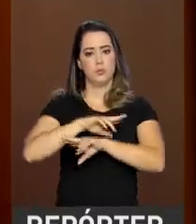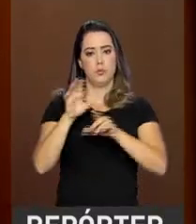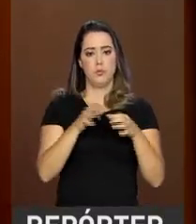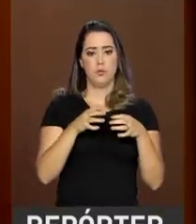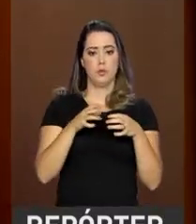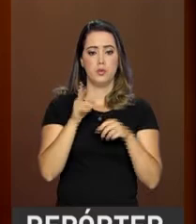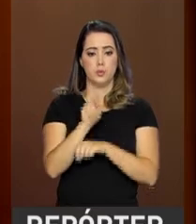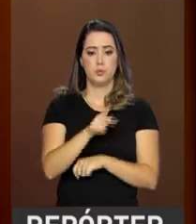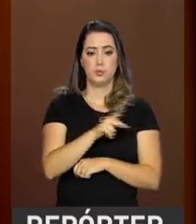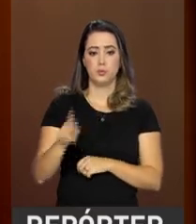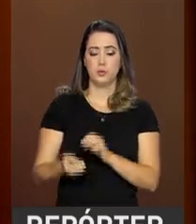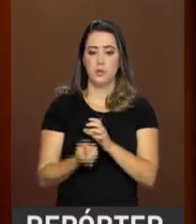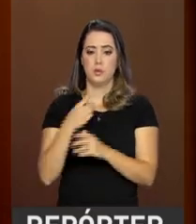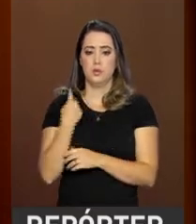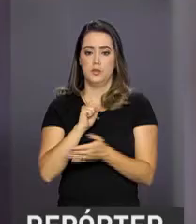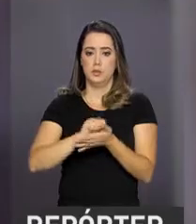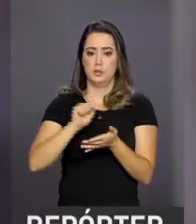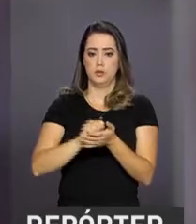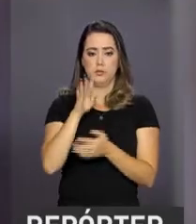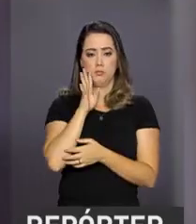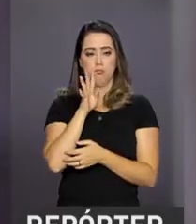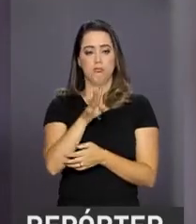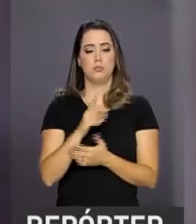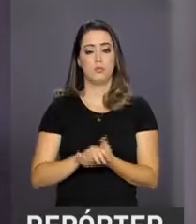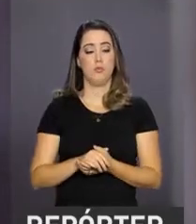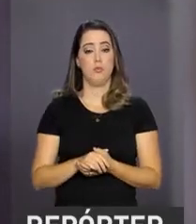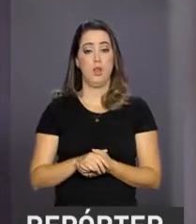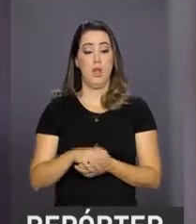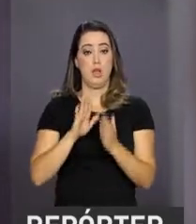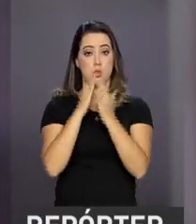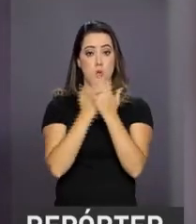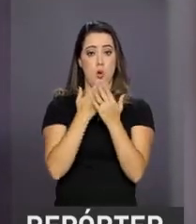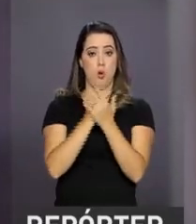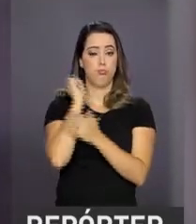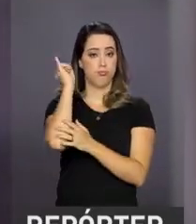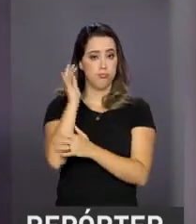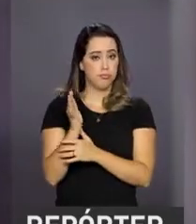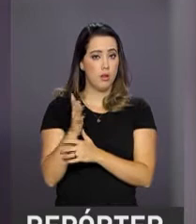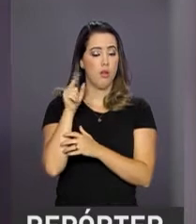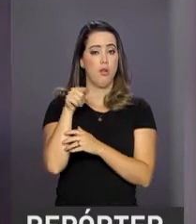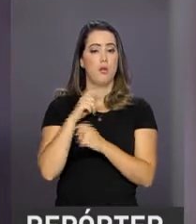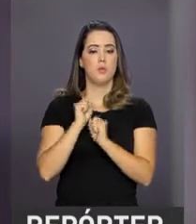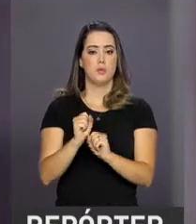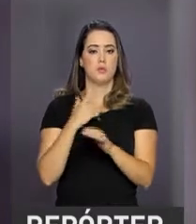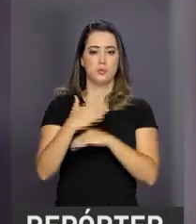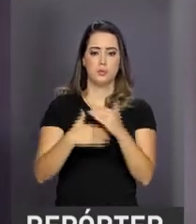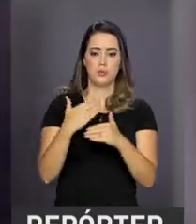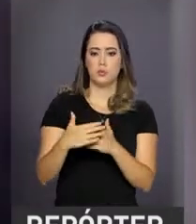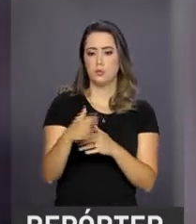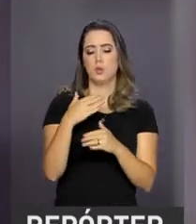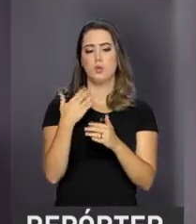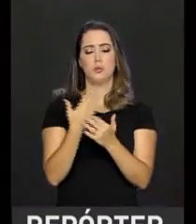professores criavam essas disciplinas para a gente se inscrever e assistir. A escola em tempo integral possibilitou a Bárbara obter sucesso no prosseguimento